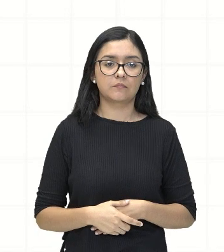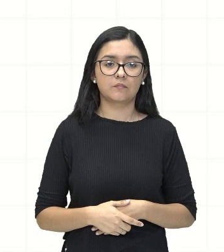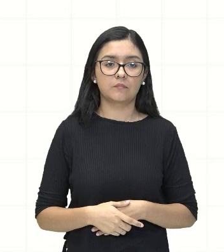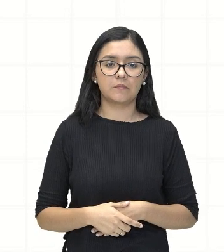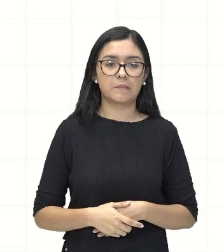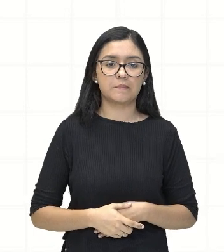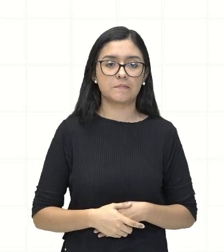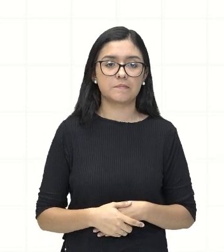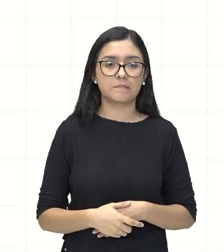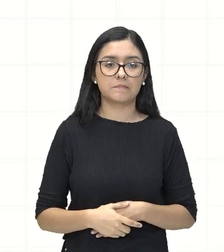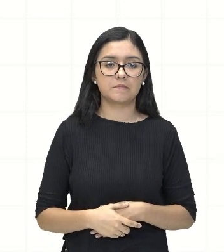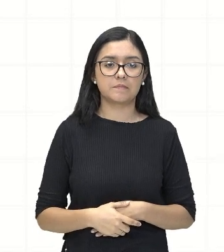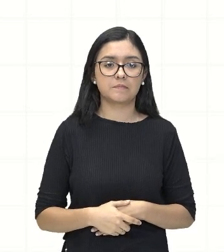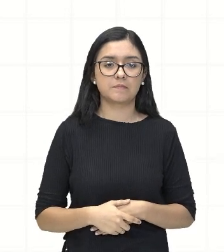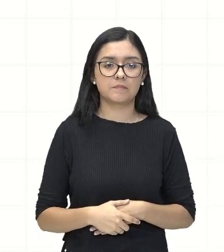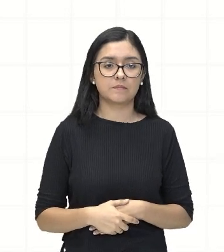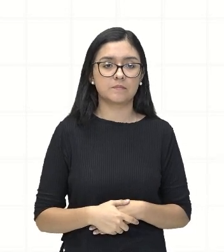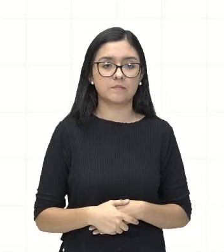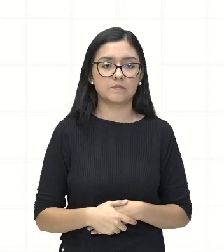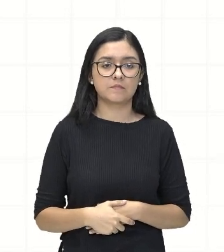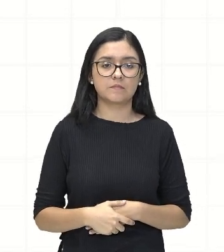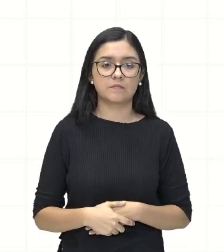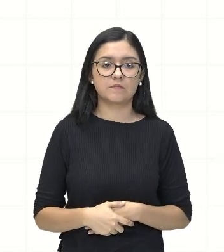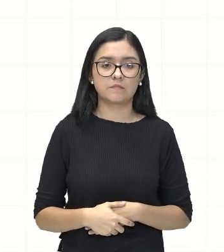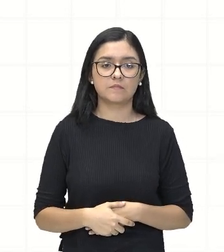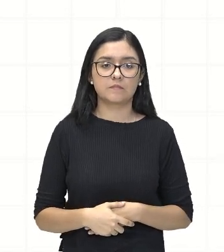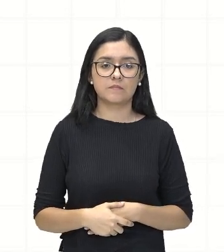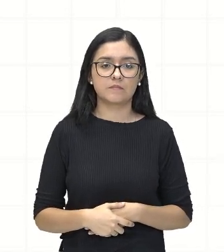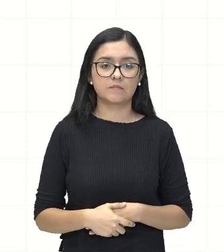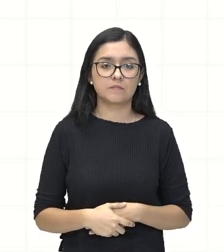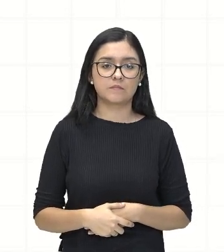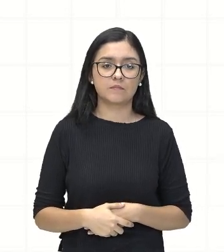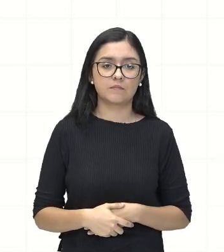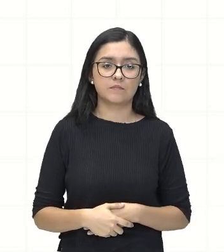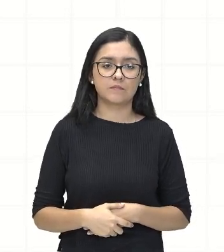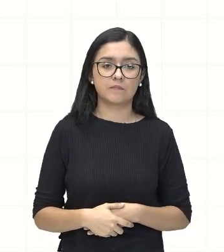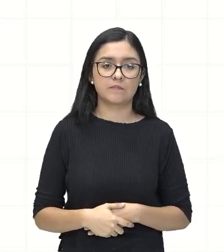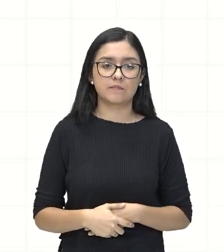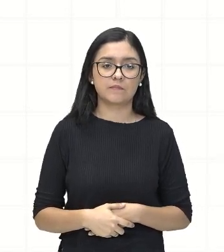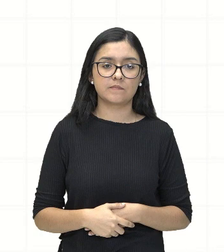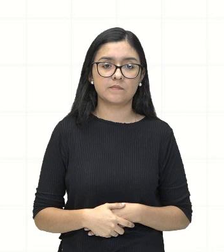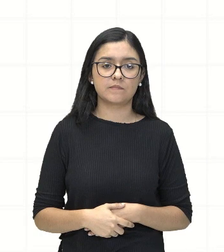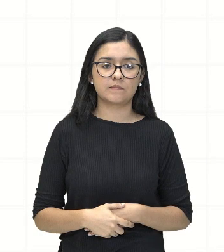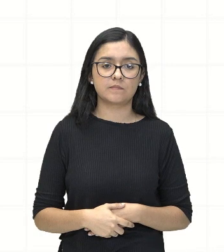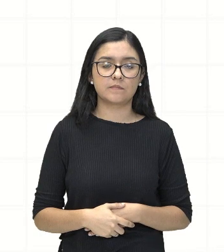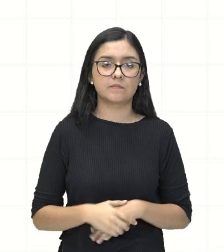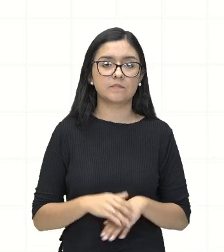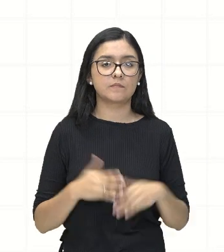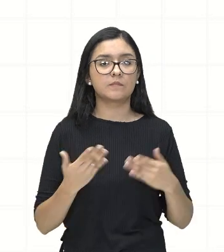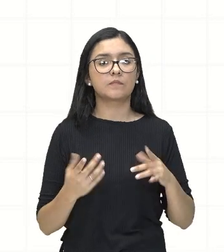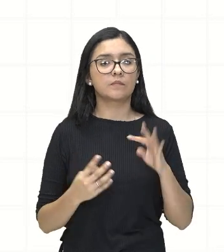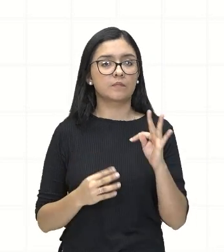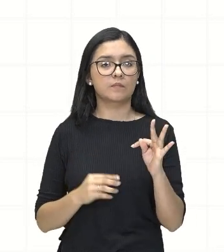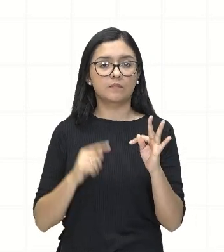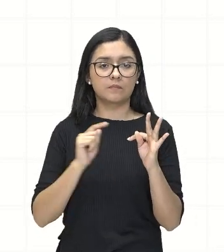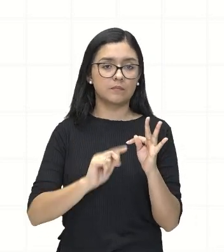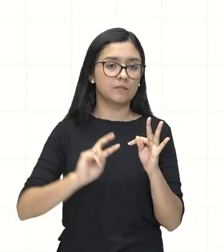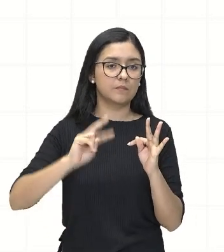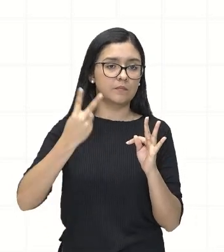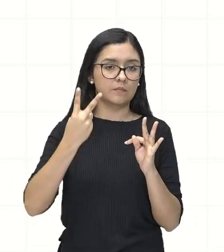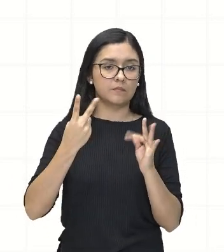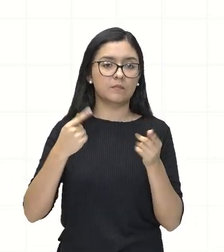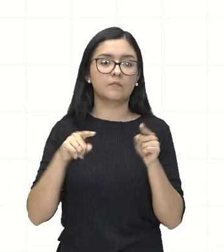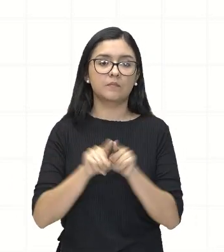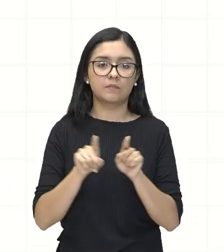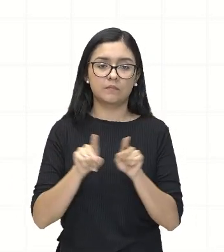O T ele tanto que está multiplicando T ao quadrado como está multiplicando aqui.